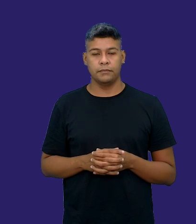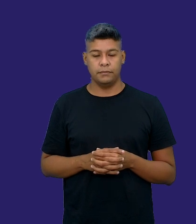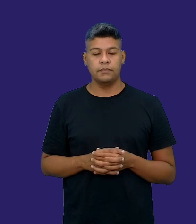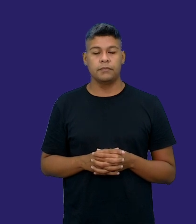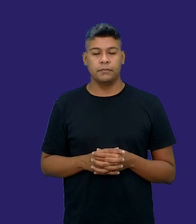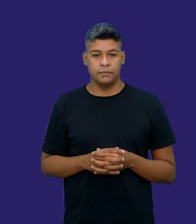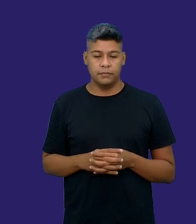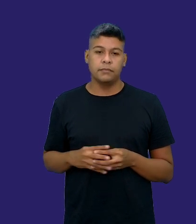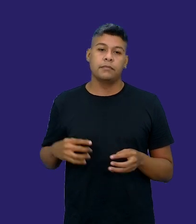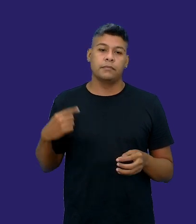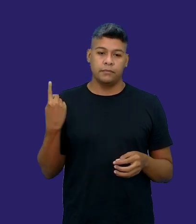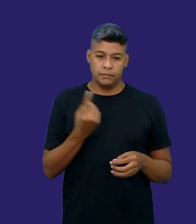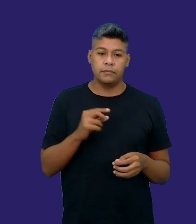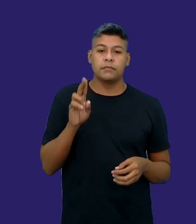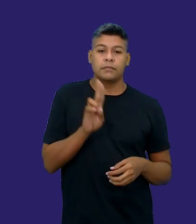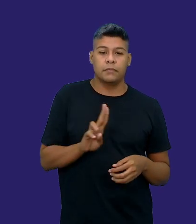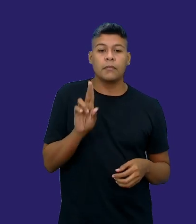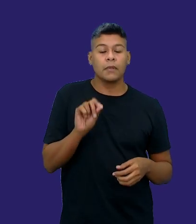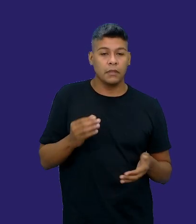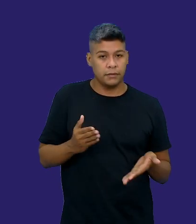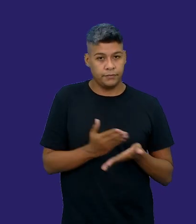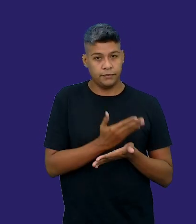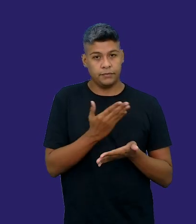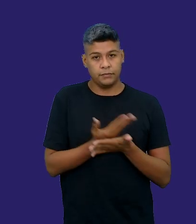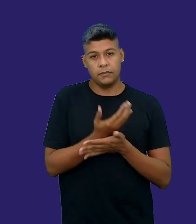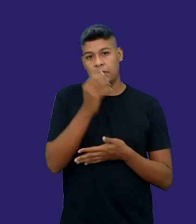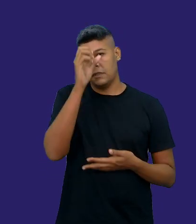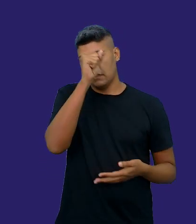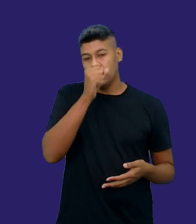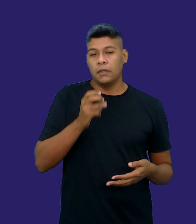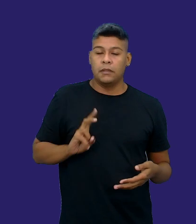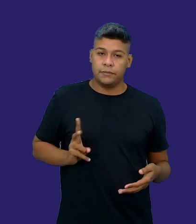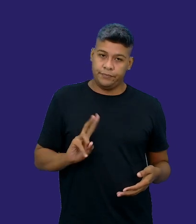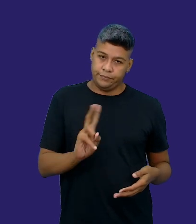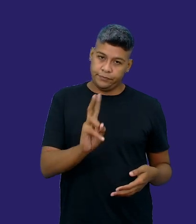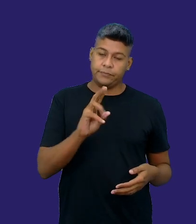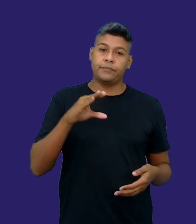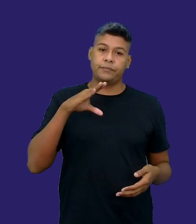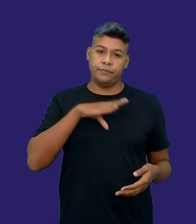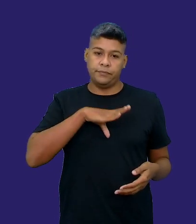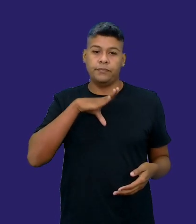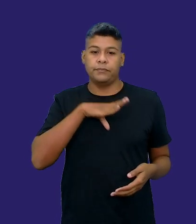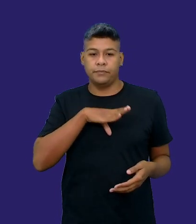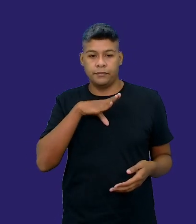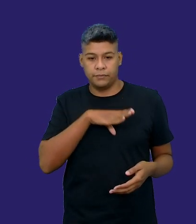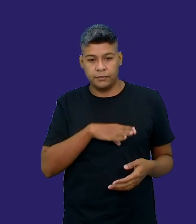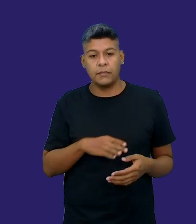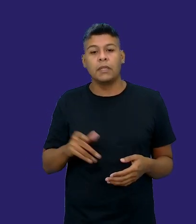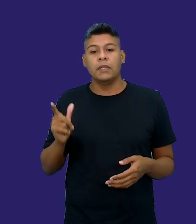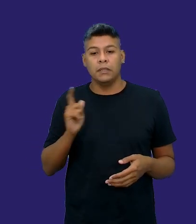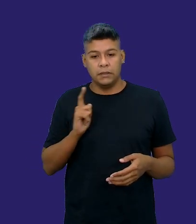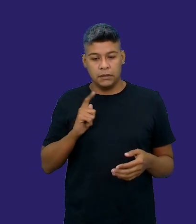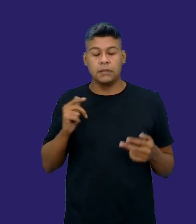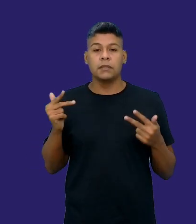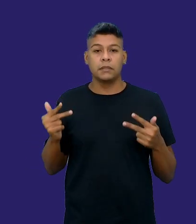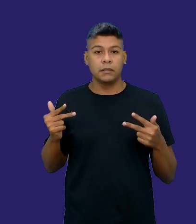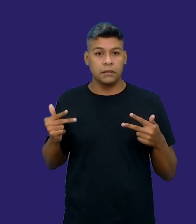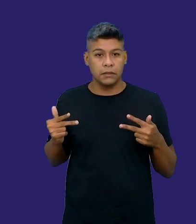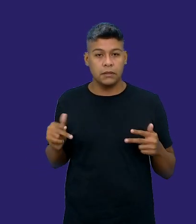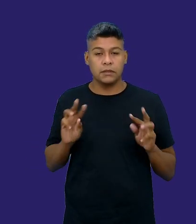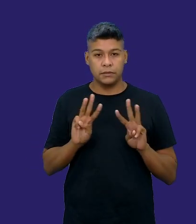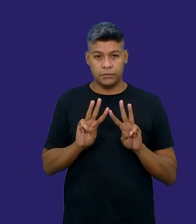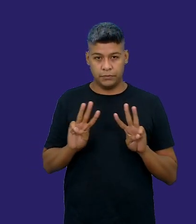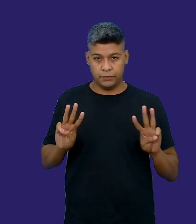Nós usamos, então, o caderno Aprender Centro em Língua Portuguesa, temos os links no